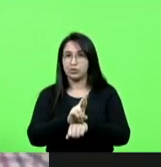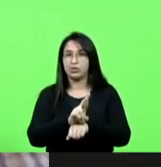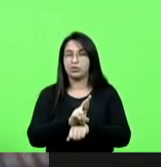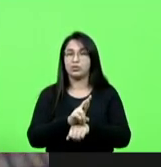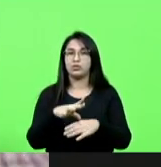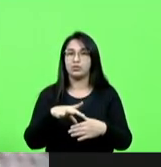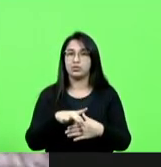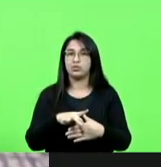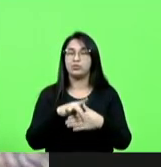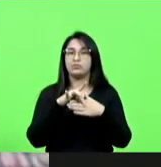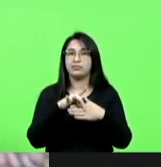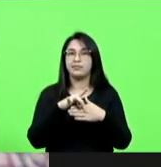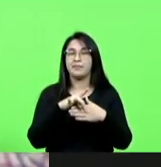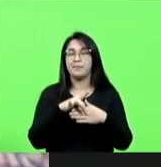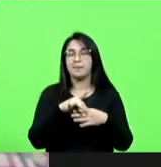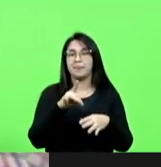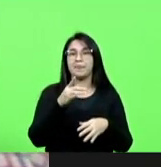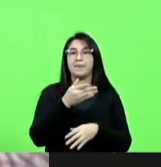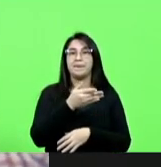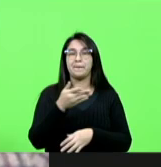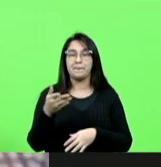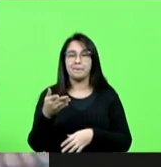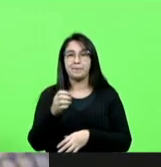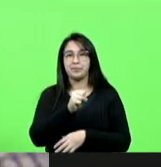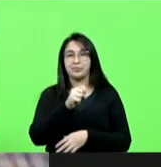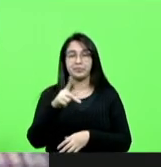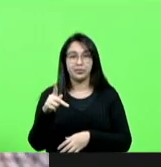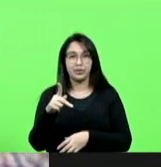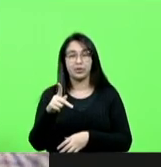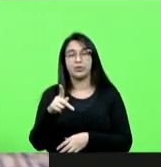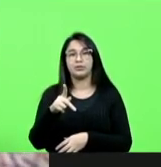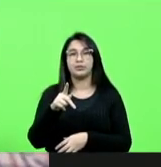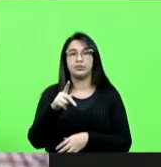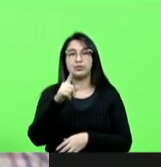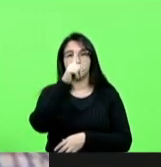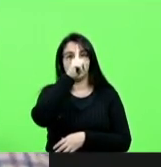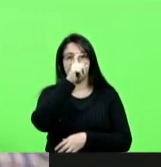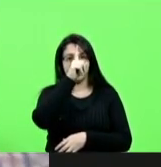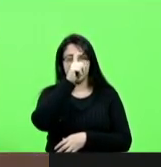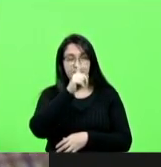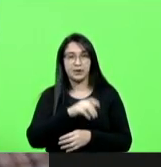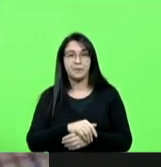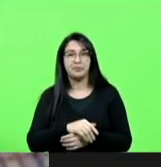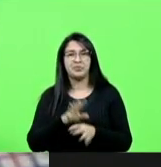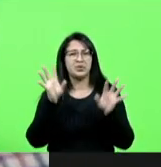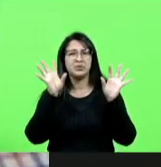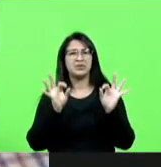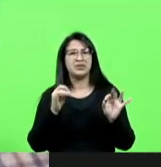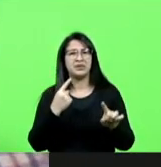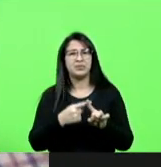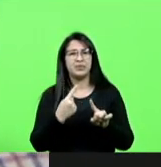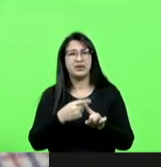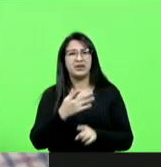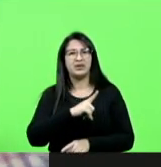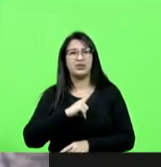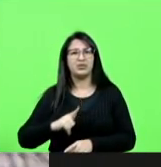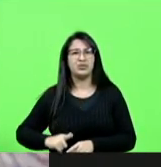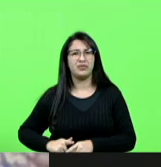quando roubaram os 33 milhões de reais este mesmo cidadão que eu não sei porque que o governador